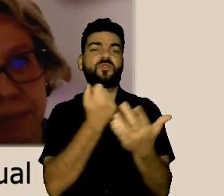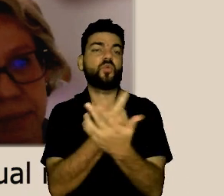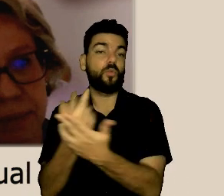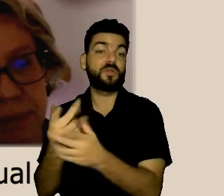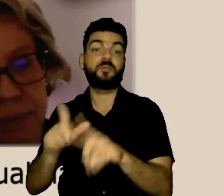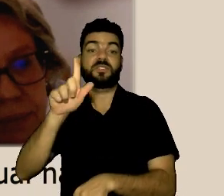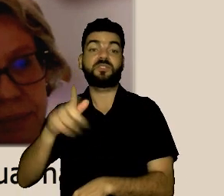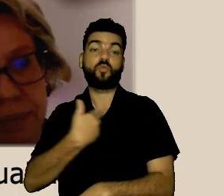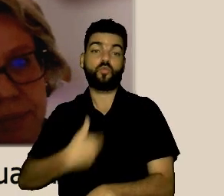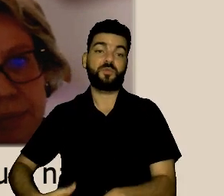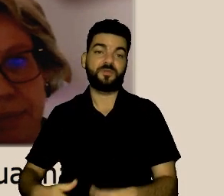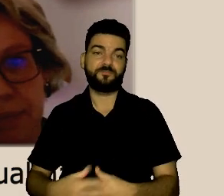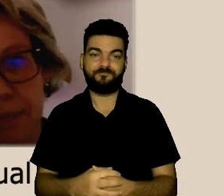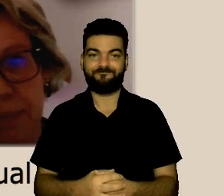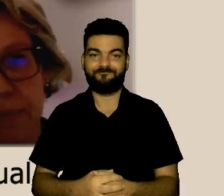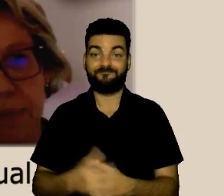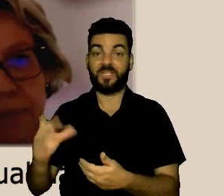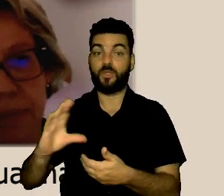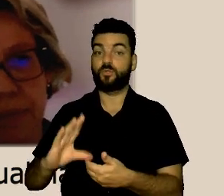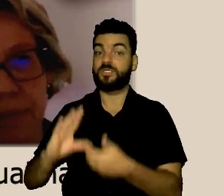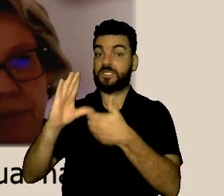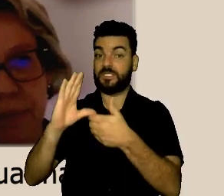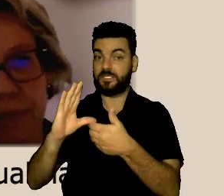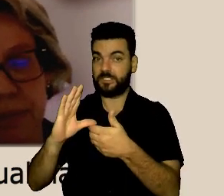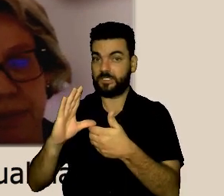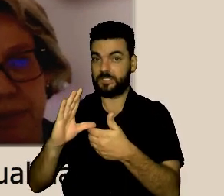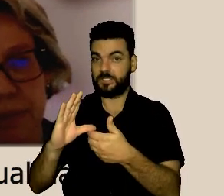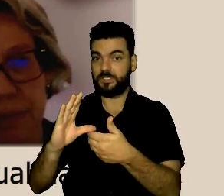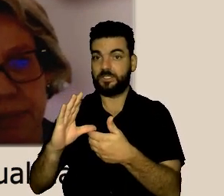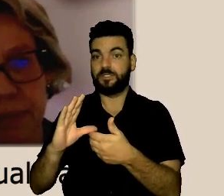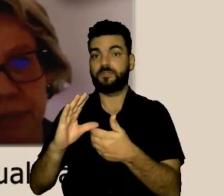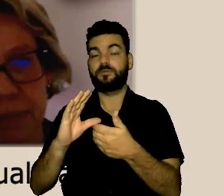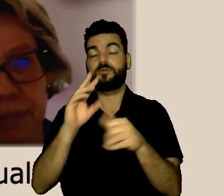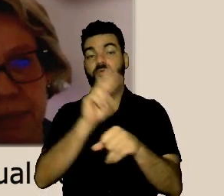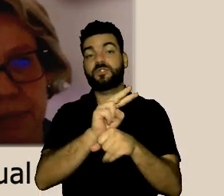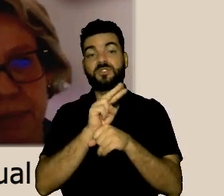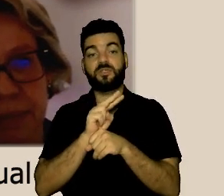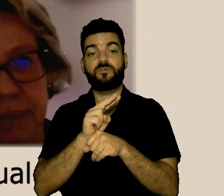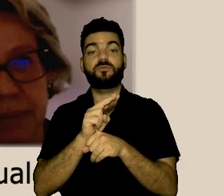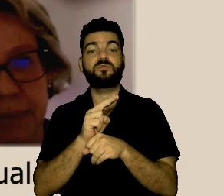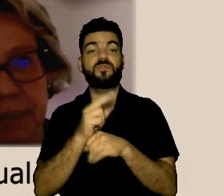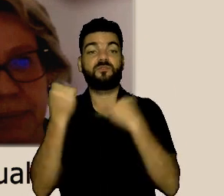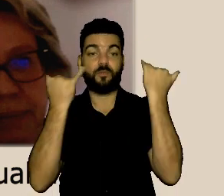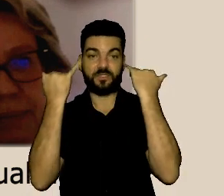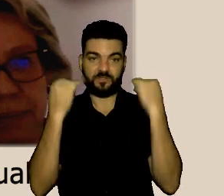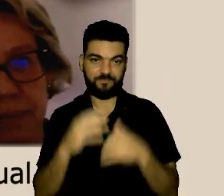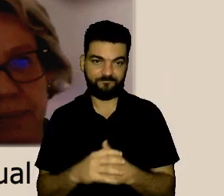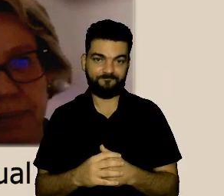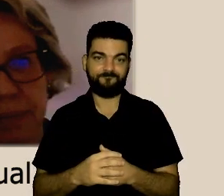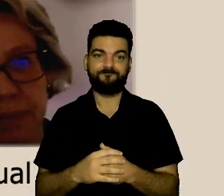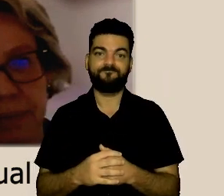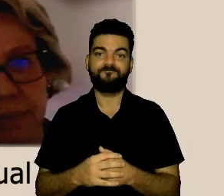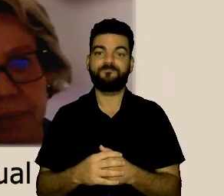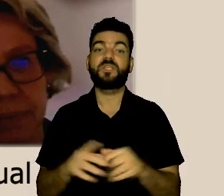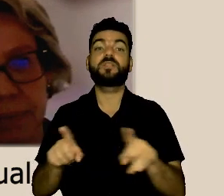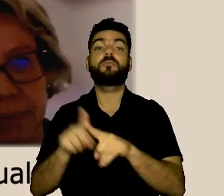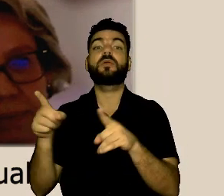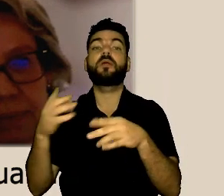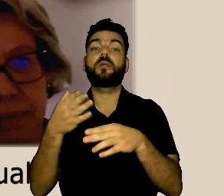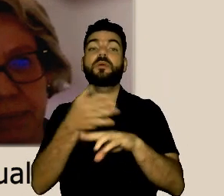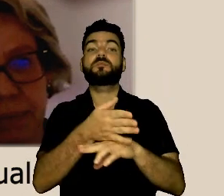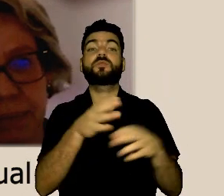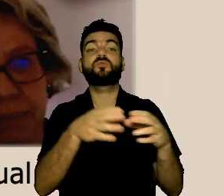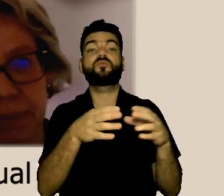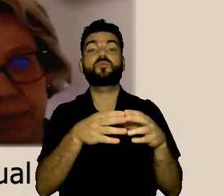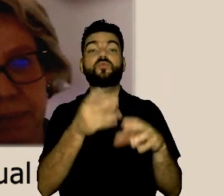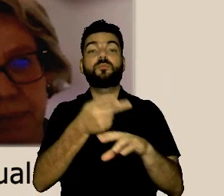de Proteção de Dados, participante da Comissão de Avaliação do Prêmio Brasil de Ouvidorias da ABRAREC,